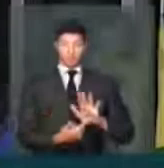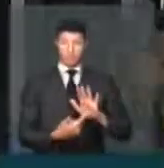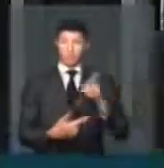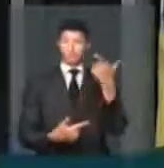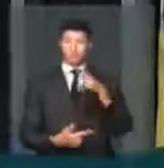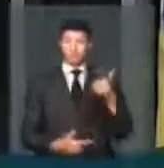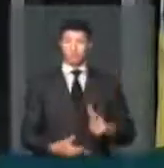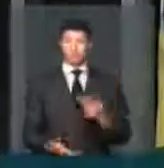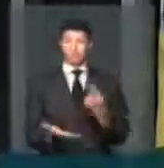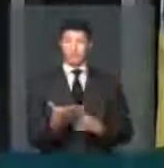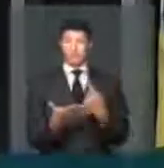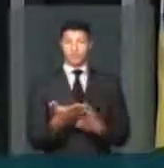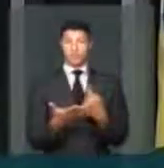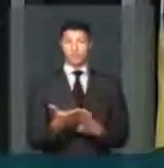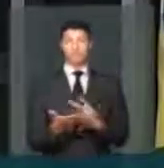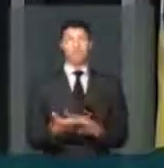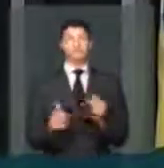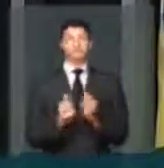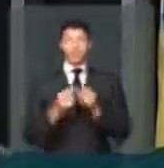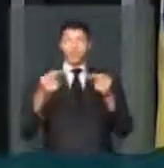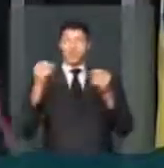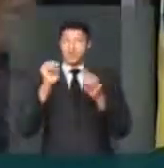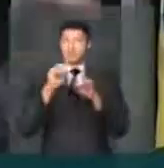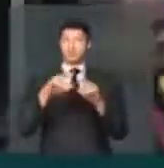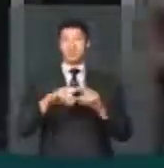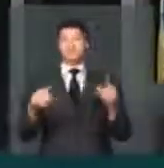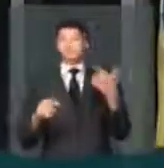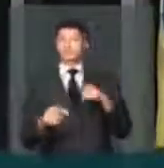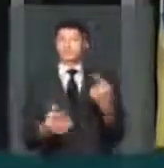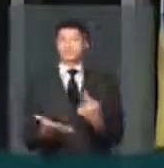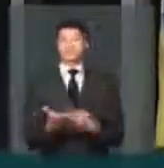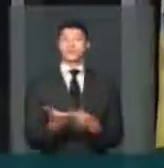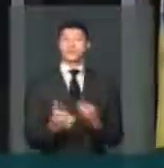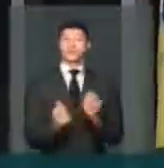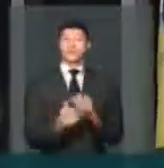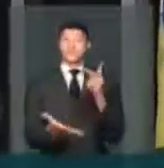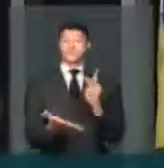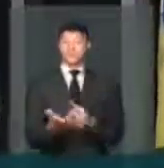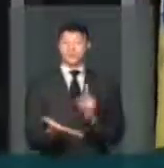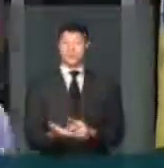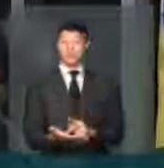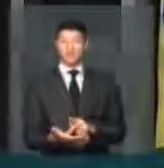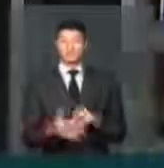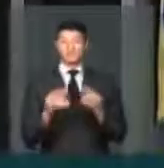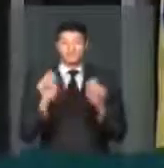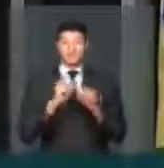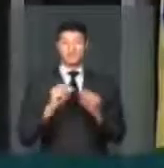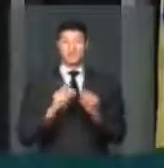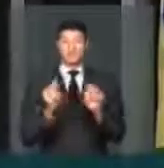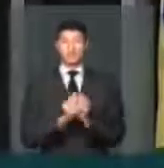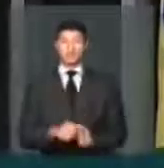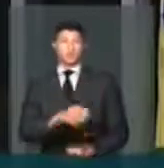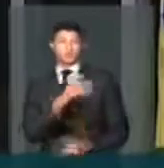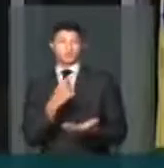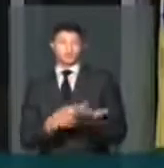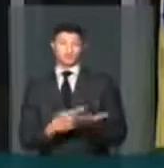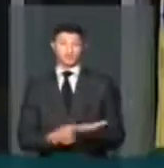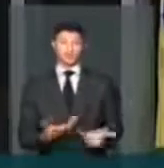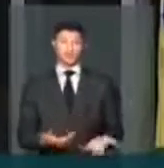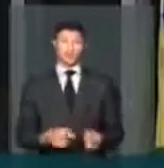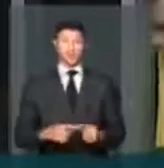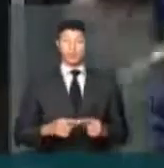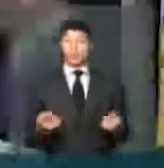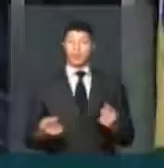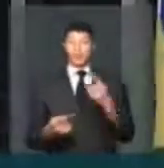não ter compromisso com a educação, mas mais do que isso, não ter compromisso com a verdade, não cumprir com seus compromissos.